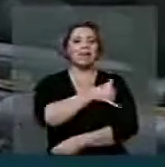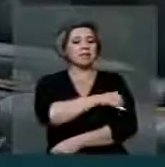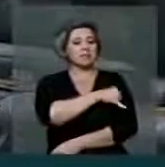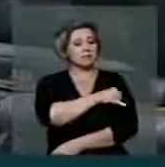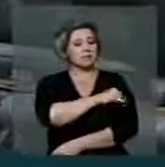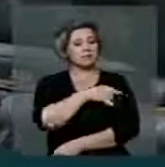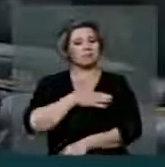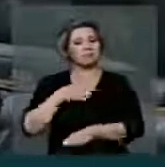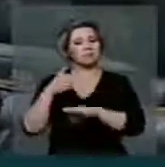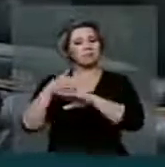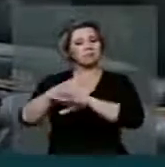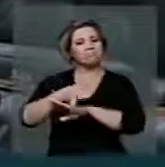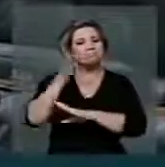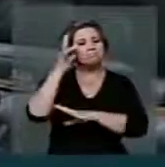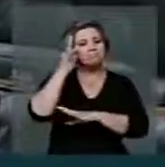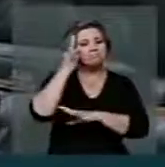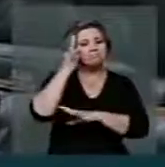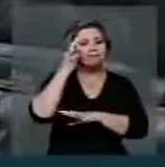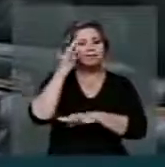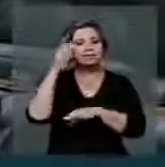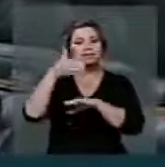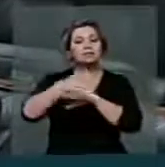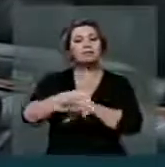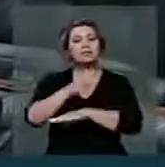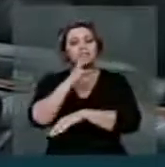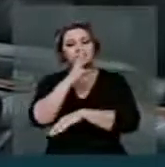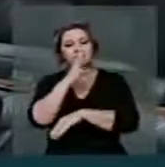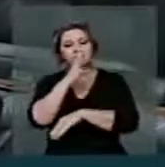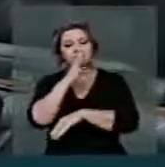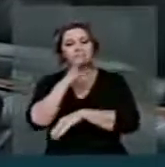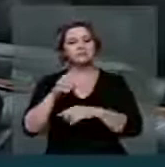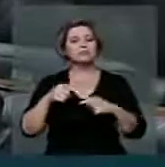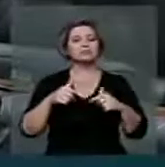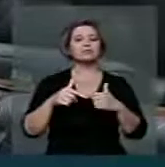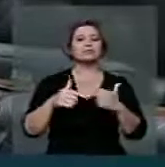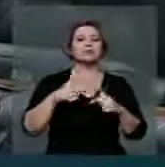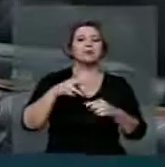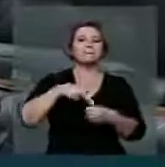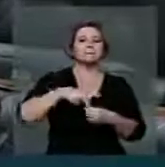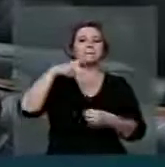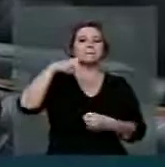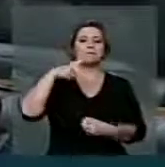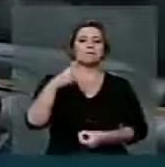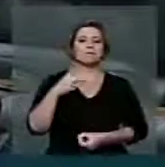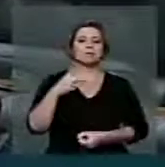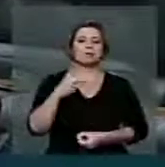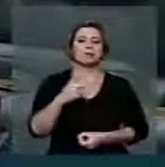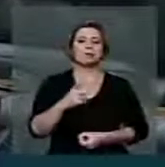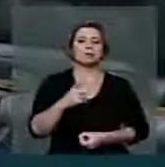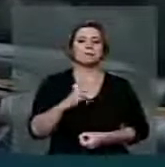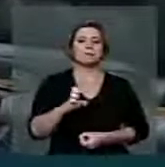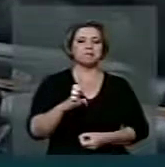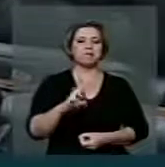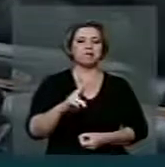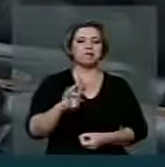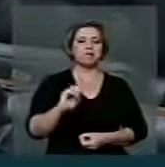de ir lá ver a Petrobras. Realmente, V. Exª tem razão.